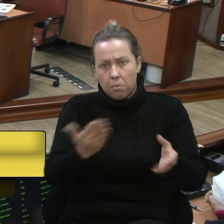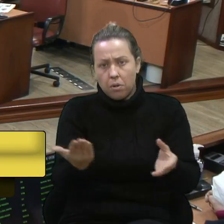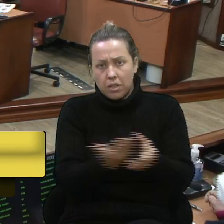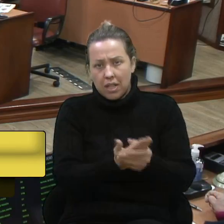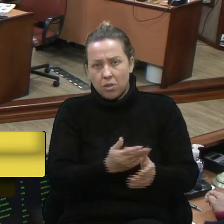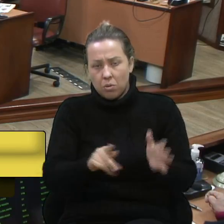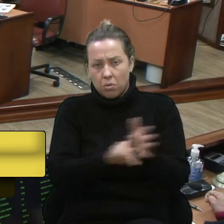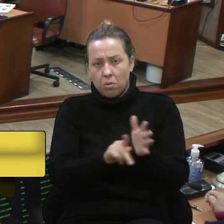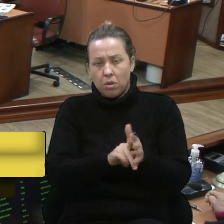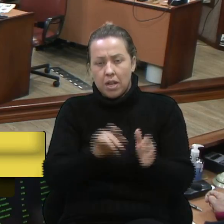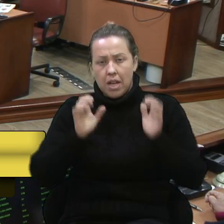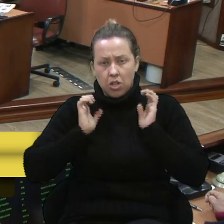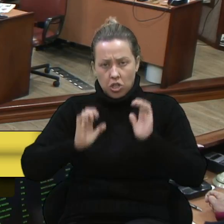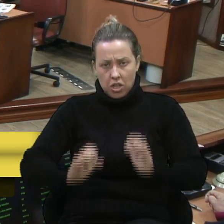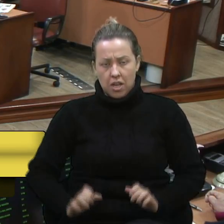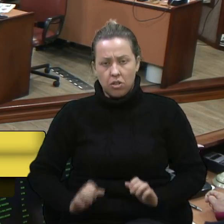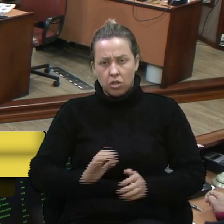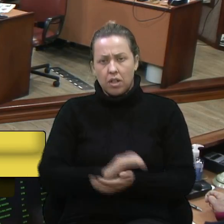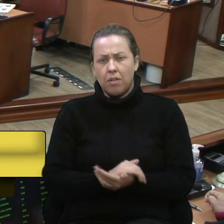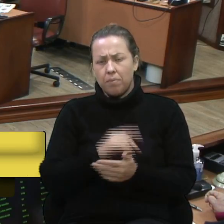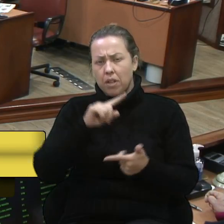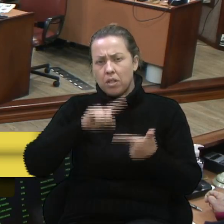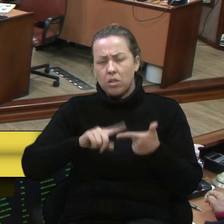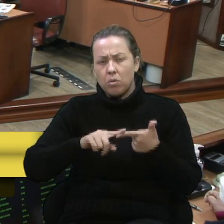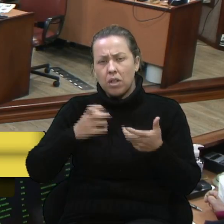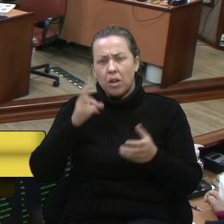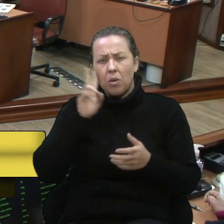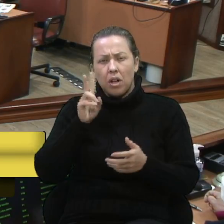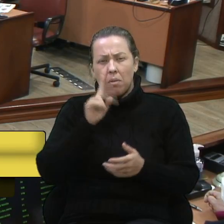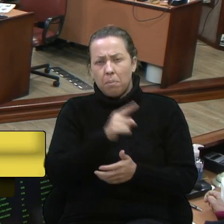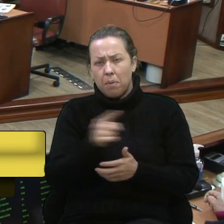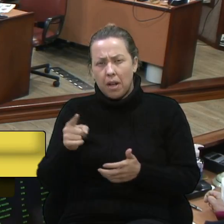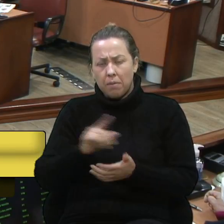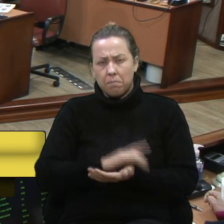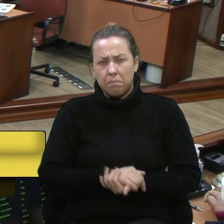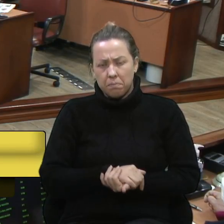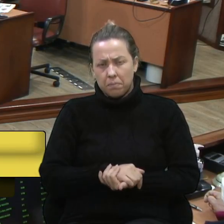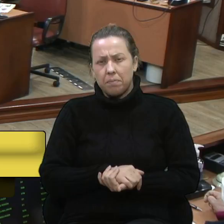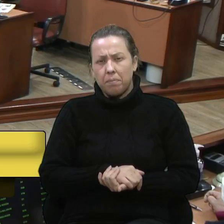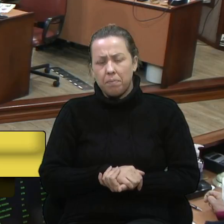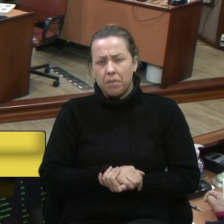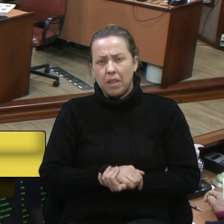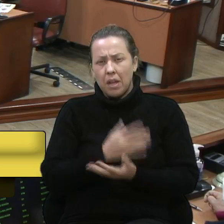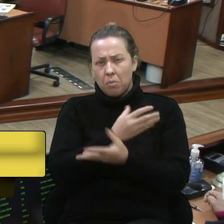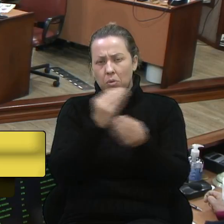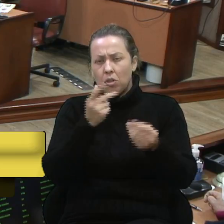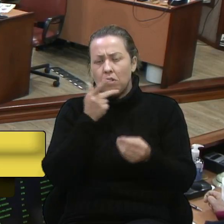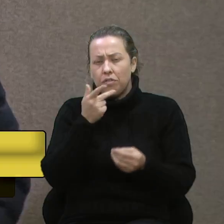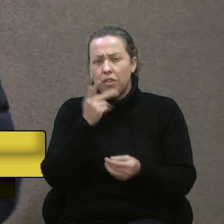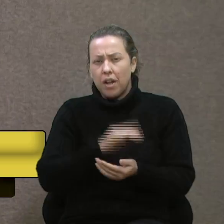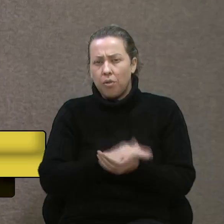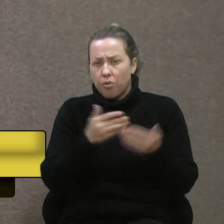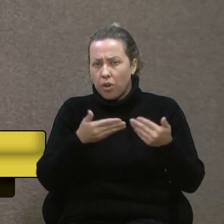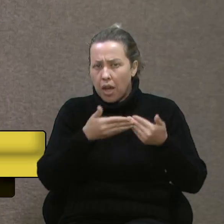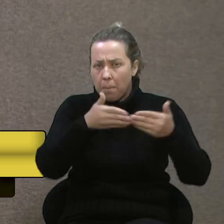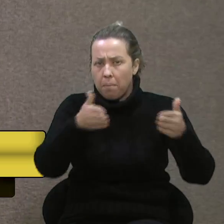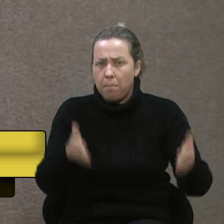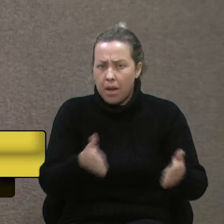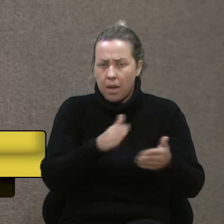faz parte do processo. Em segundo lugar, quero lembrar um fato, que muitos até dizem, ah, foi aberto,